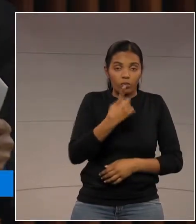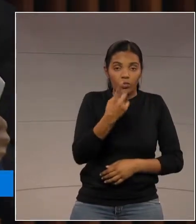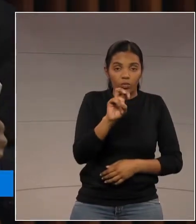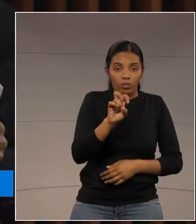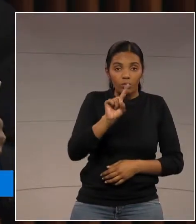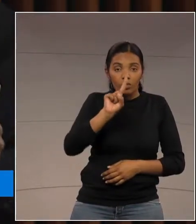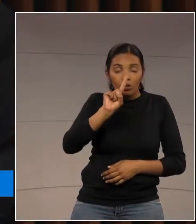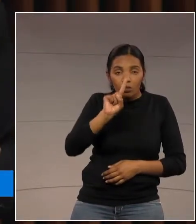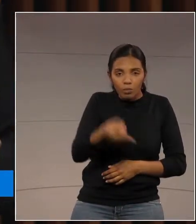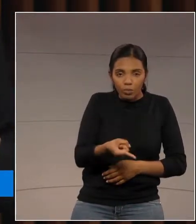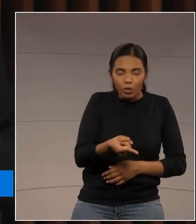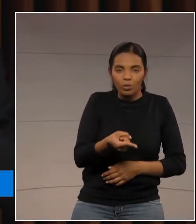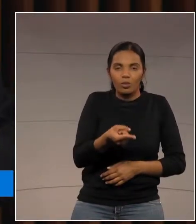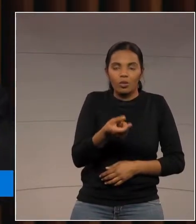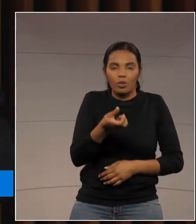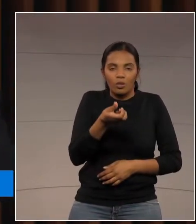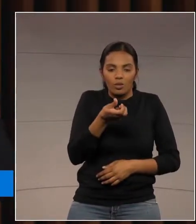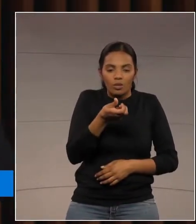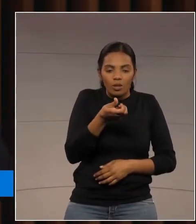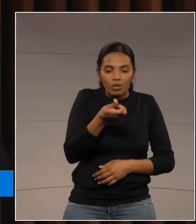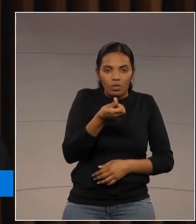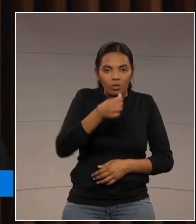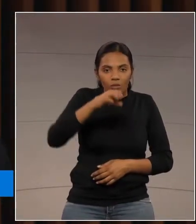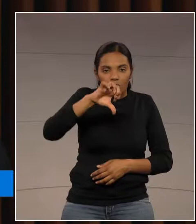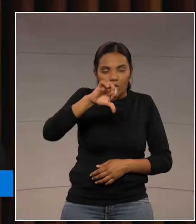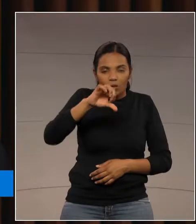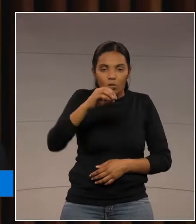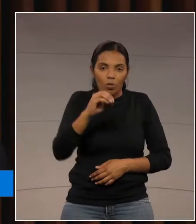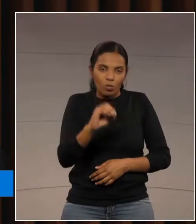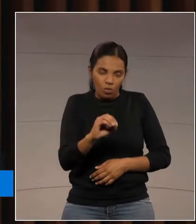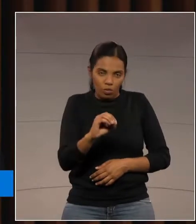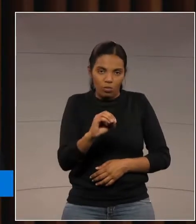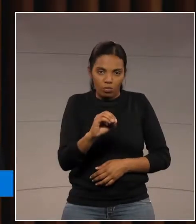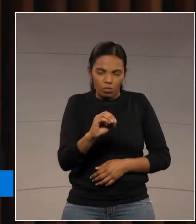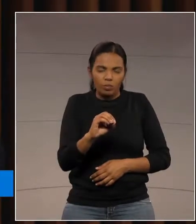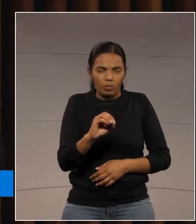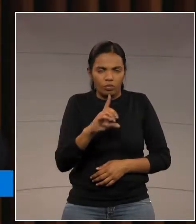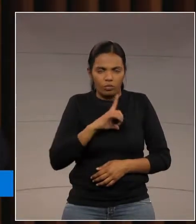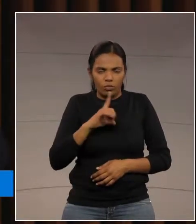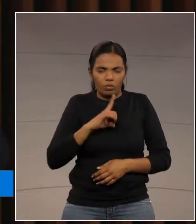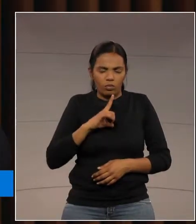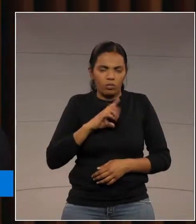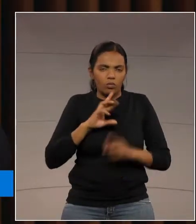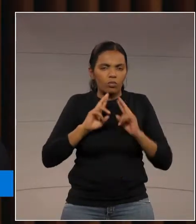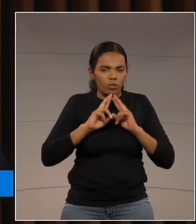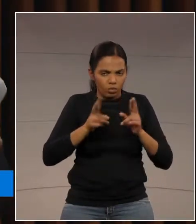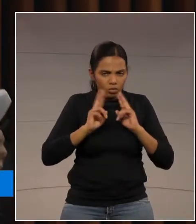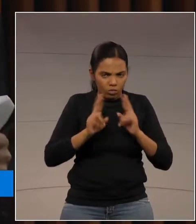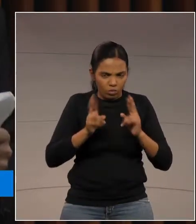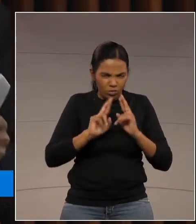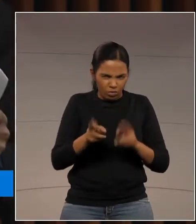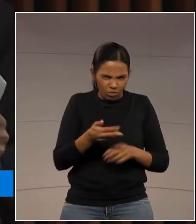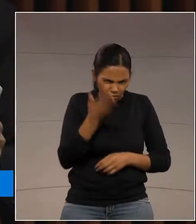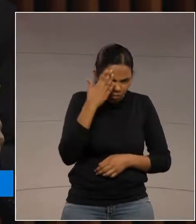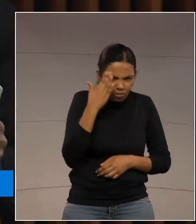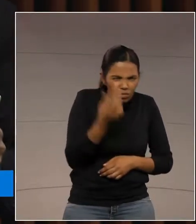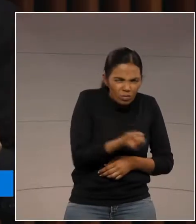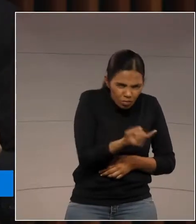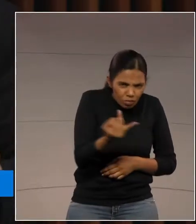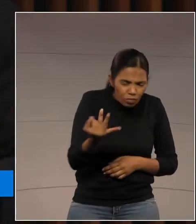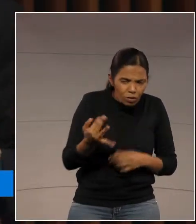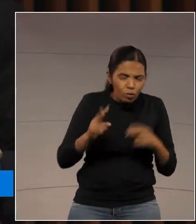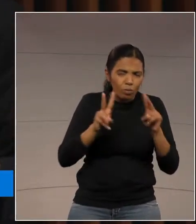registros no sistema SIGO, da Ouvidoria de Reclamações. Sabe quantas se